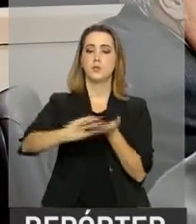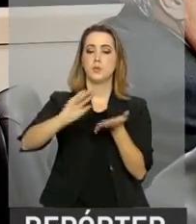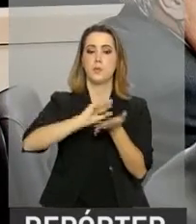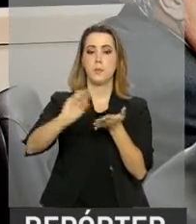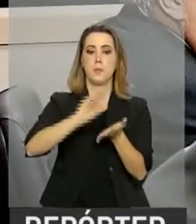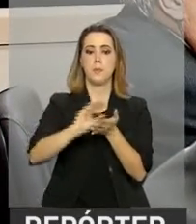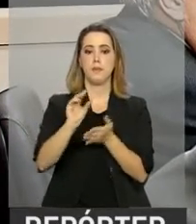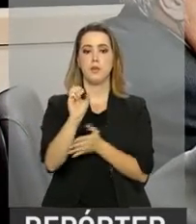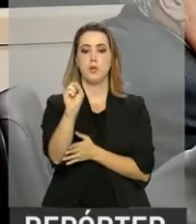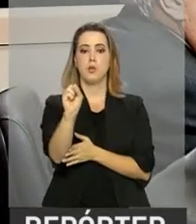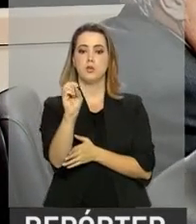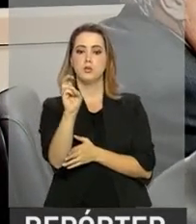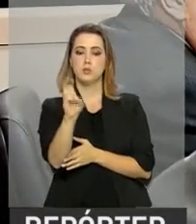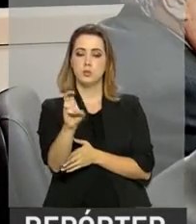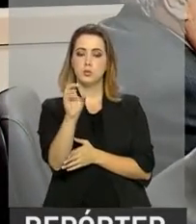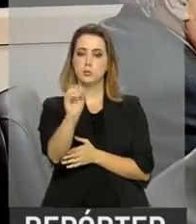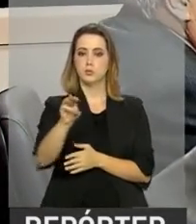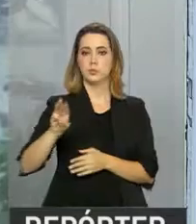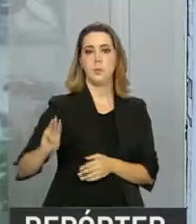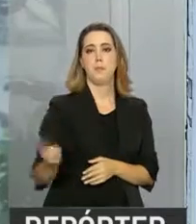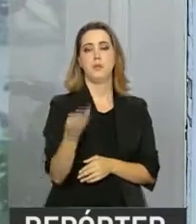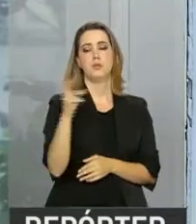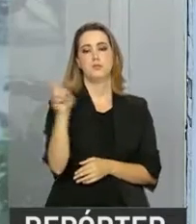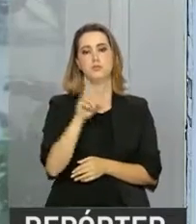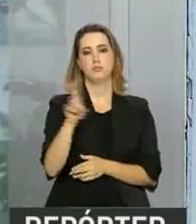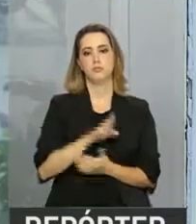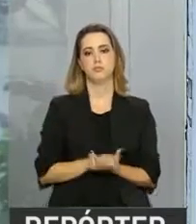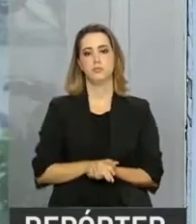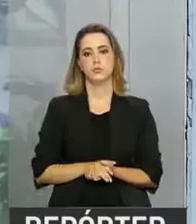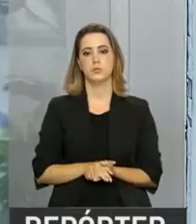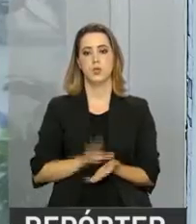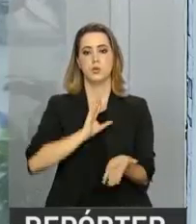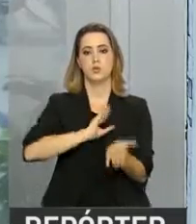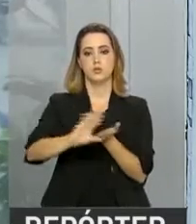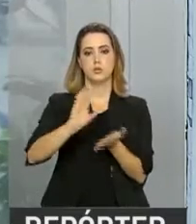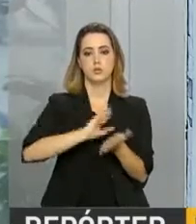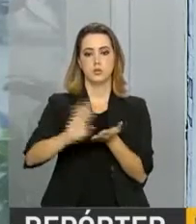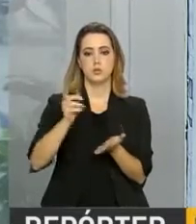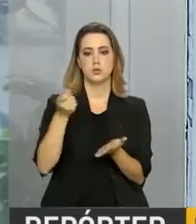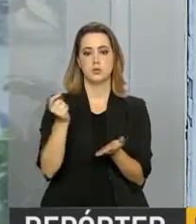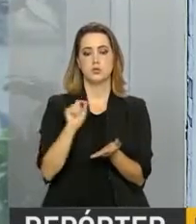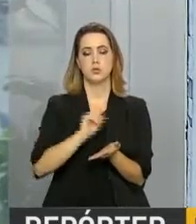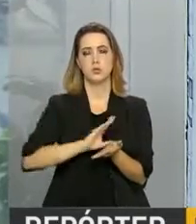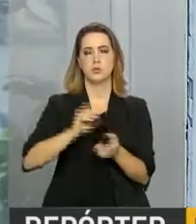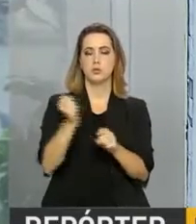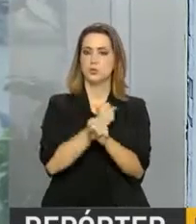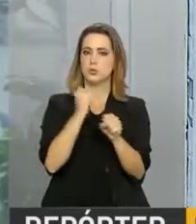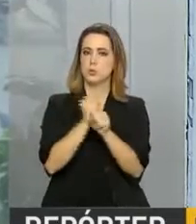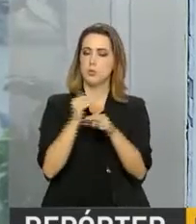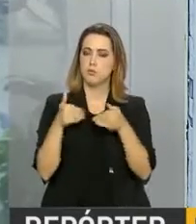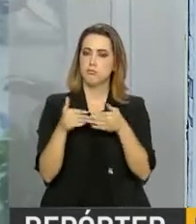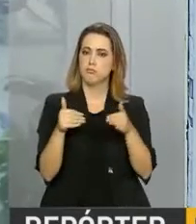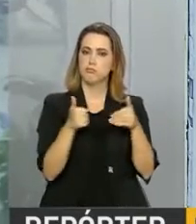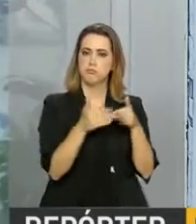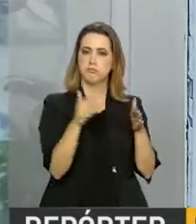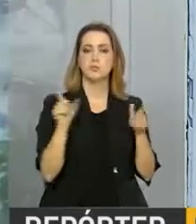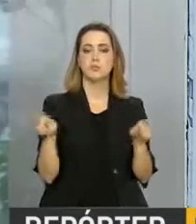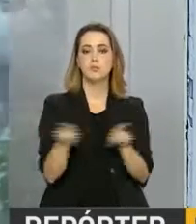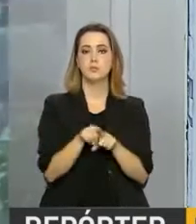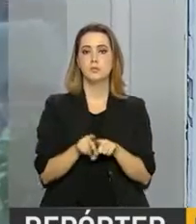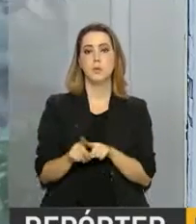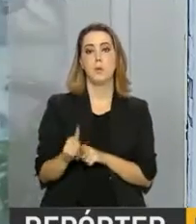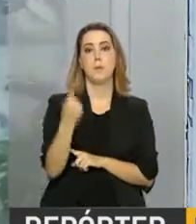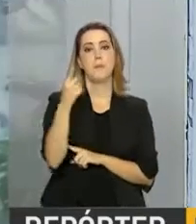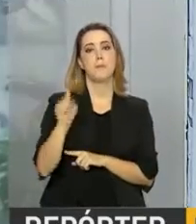850 milhões de reais. Os recursos vão ser empregados em obras de ampliação e deverão gerar quase